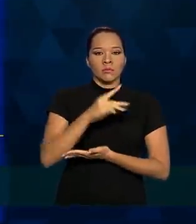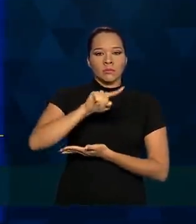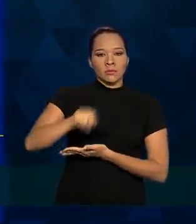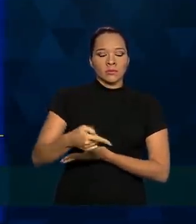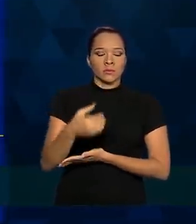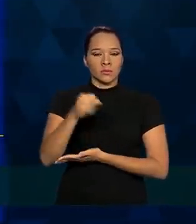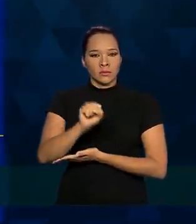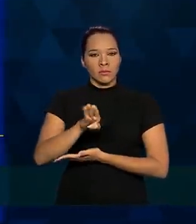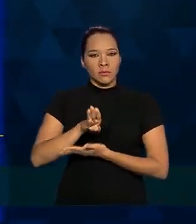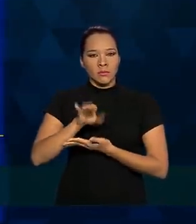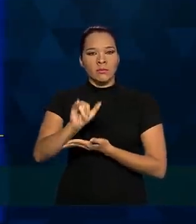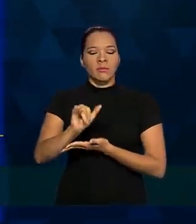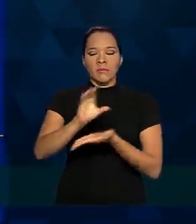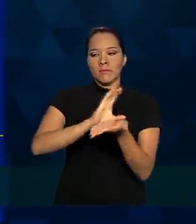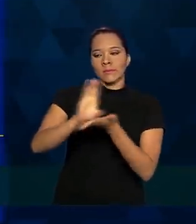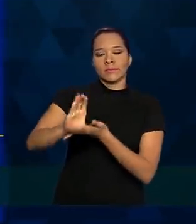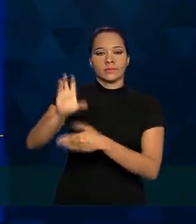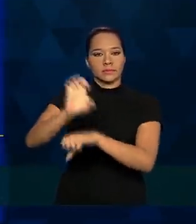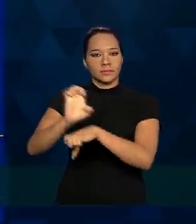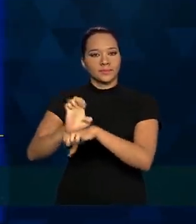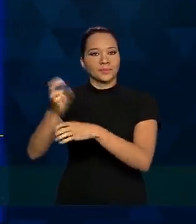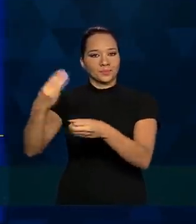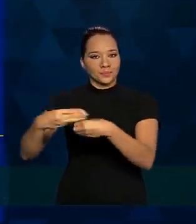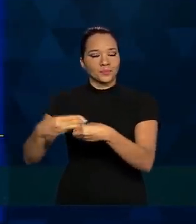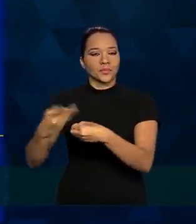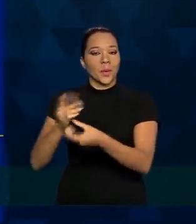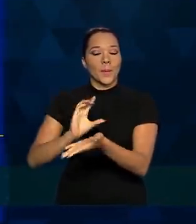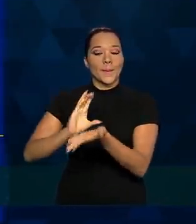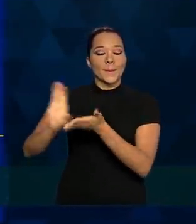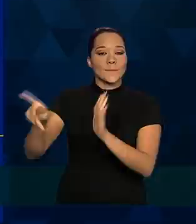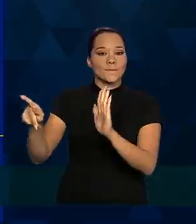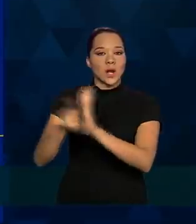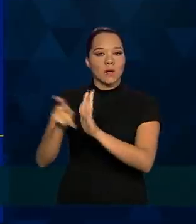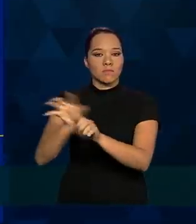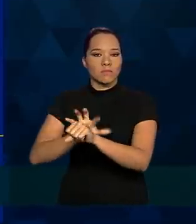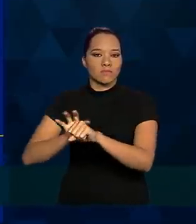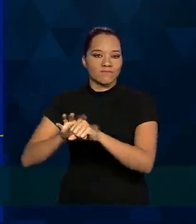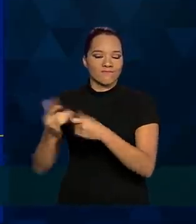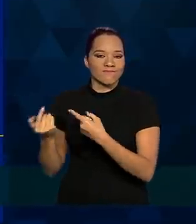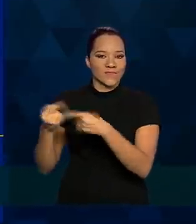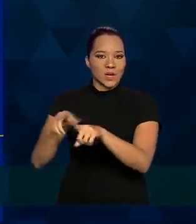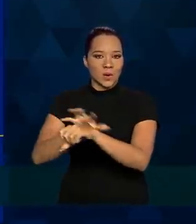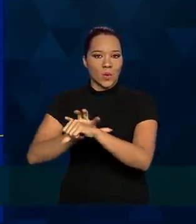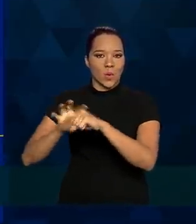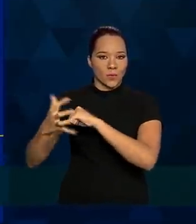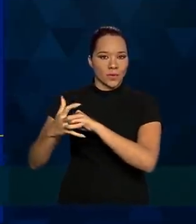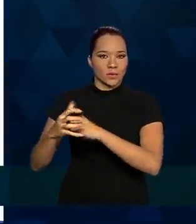para estados e municípios destinados ao enfrentamento à Covid-19.